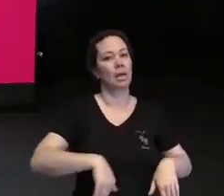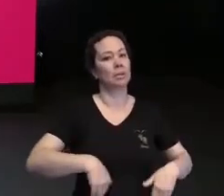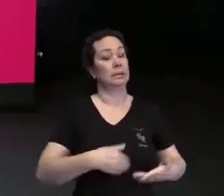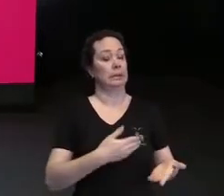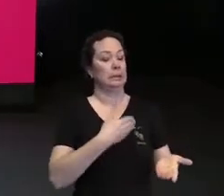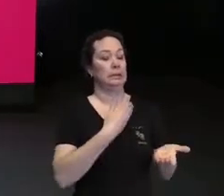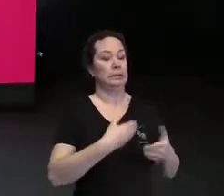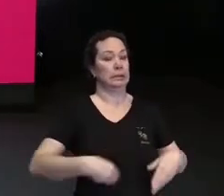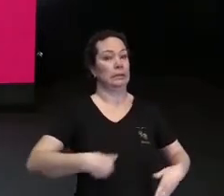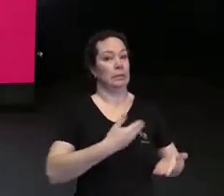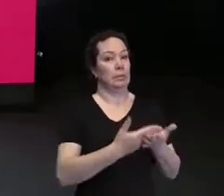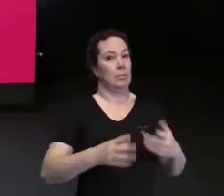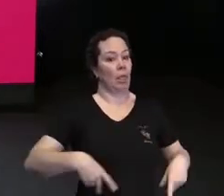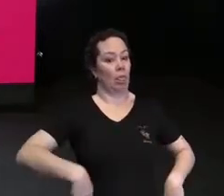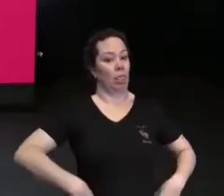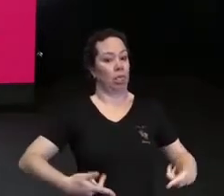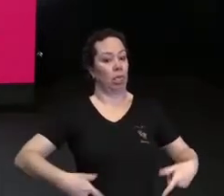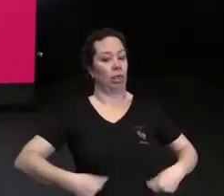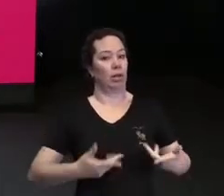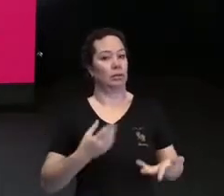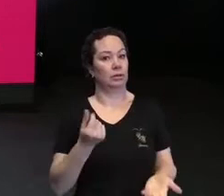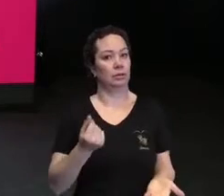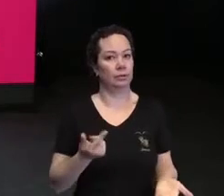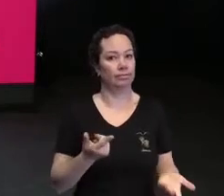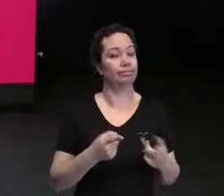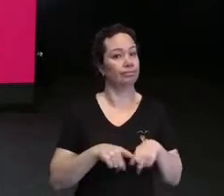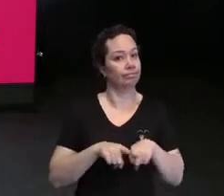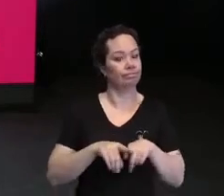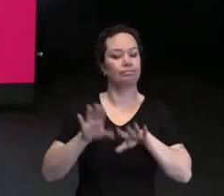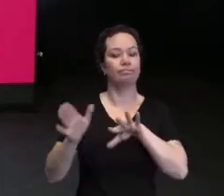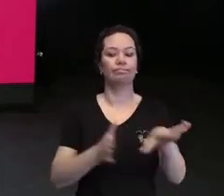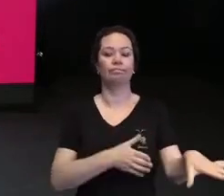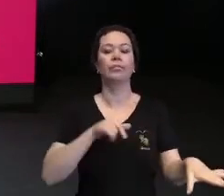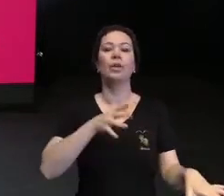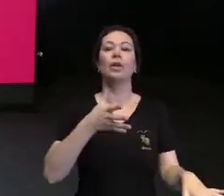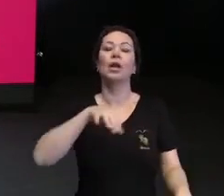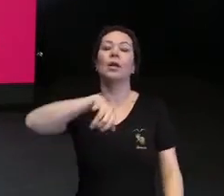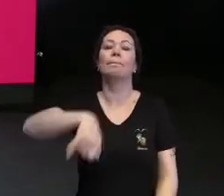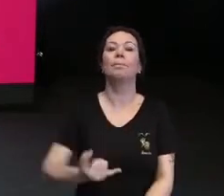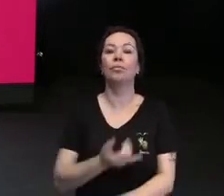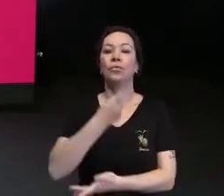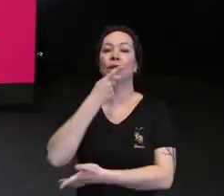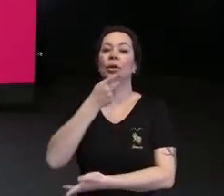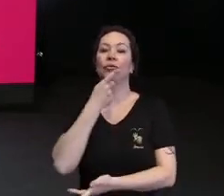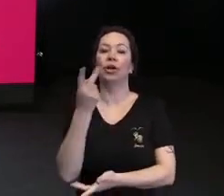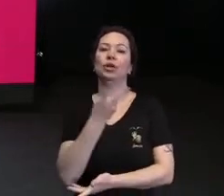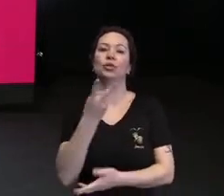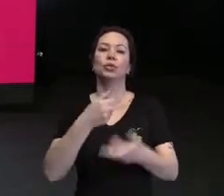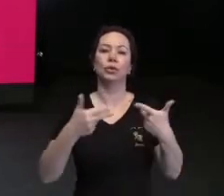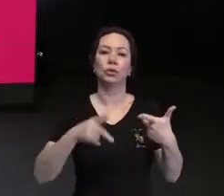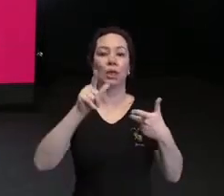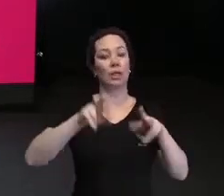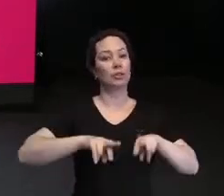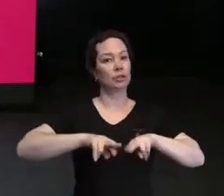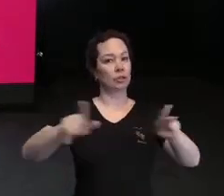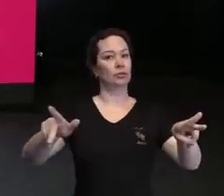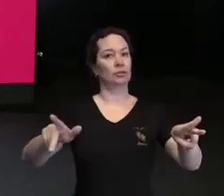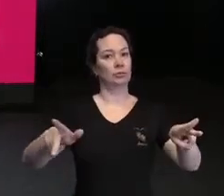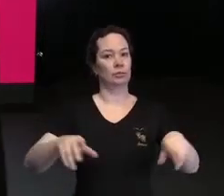E aproveito também para falar, quando a gente fala de diversidade e inclusão, a gente acaba juntando as duas coisas, são coisas completamente diferentes.